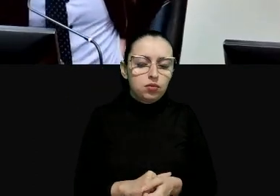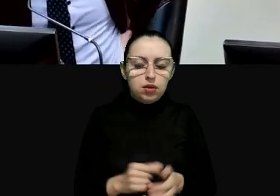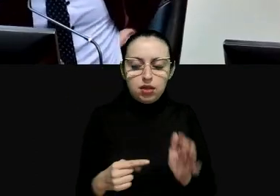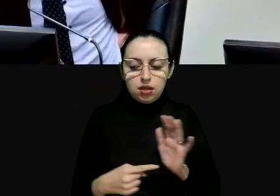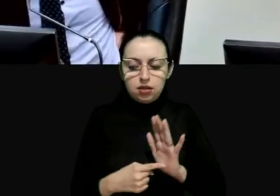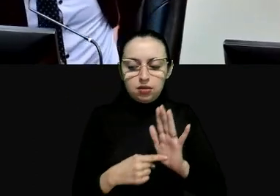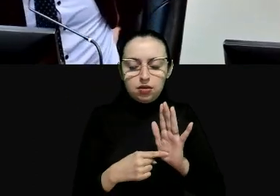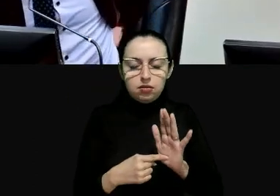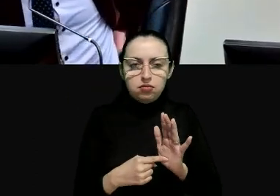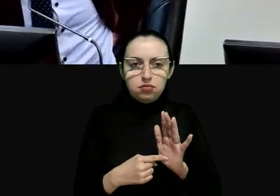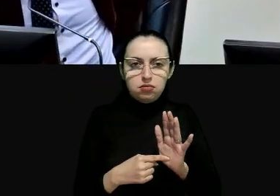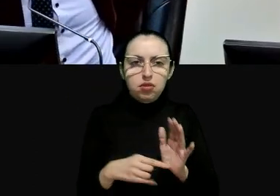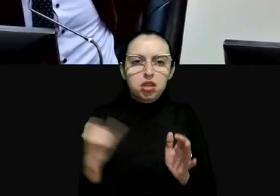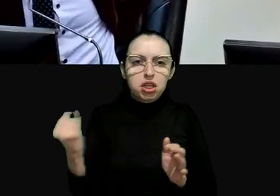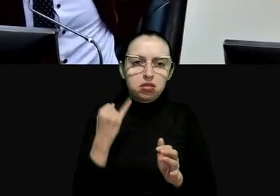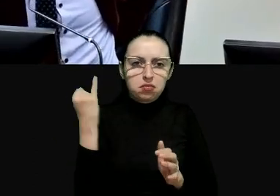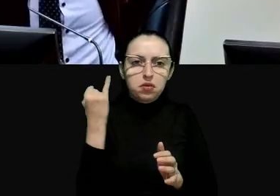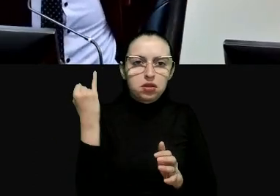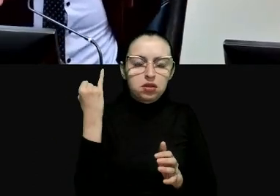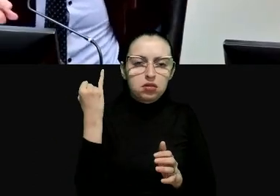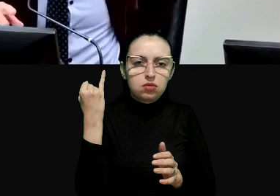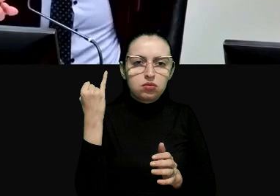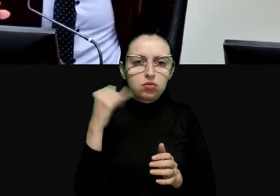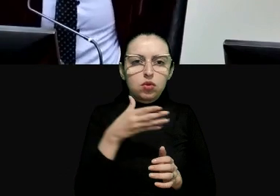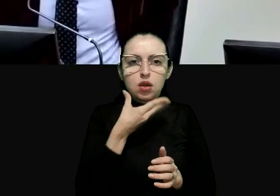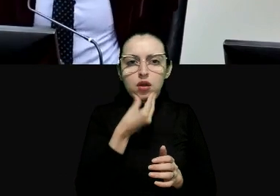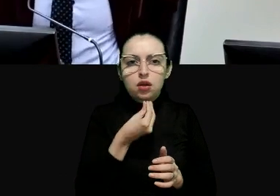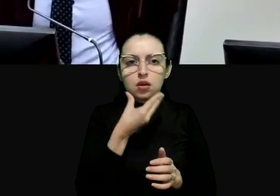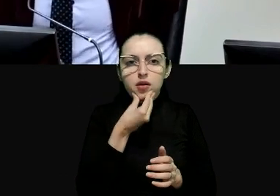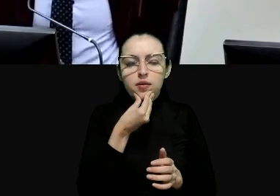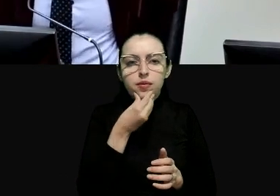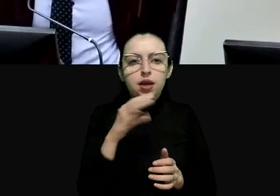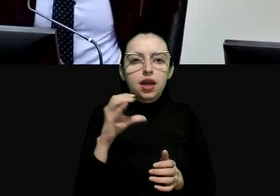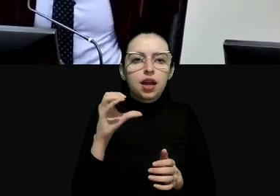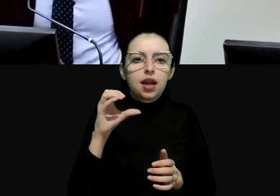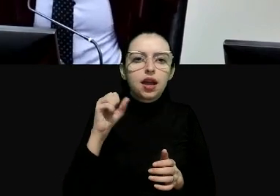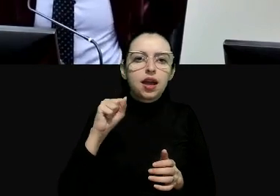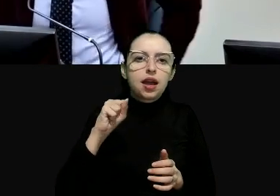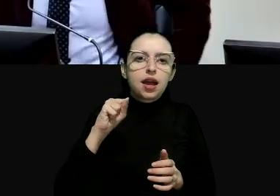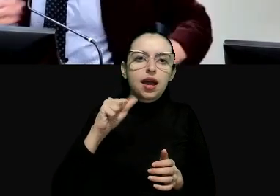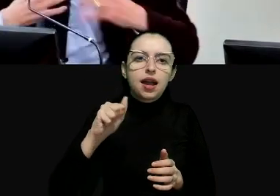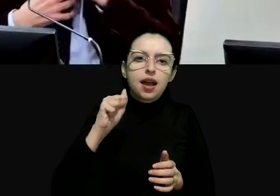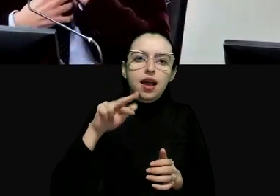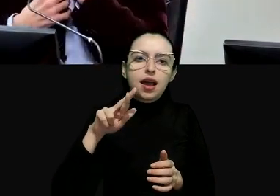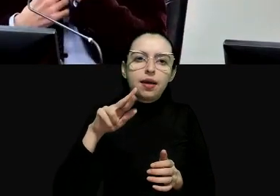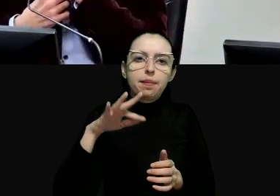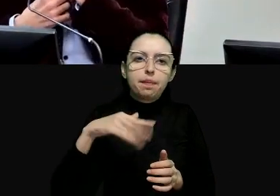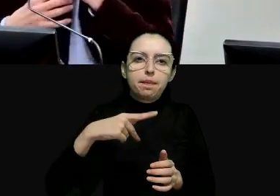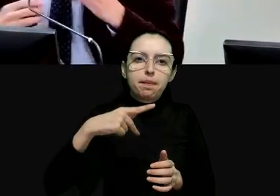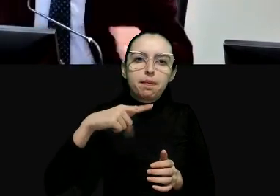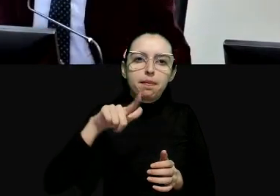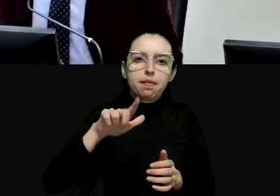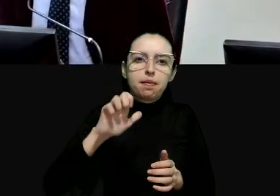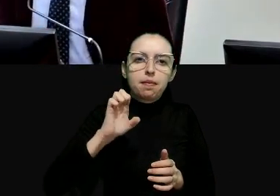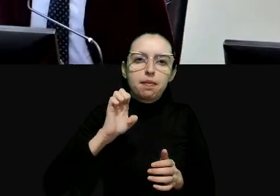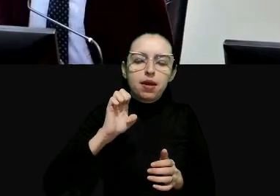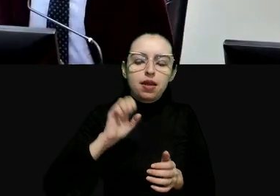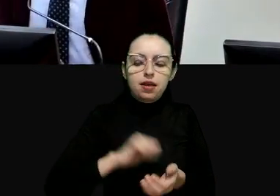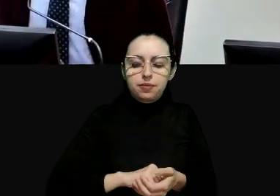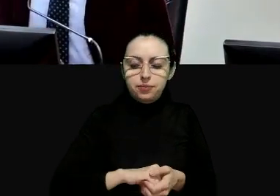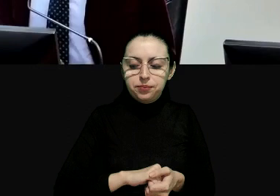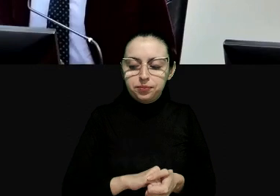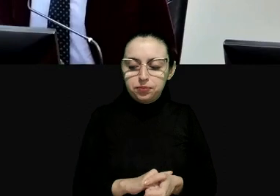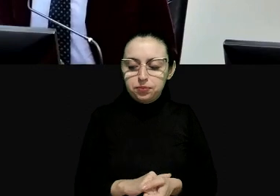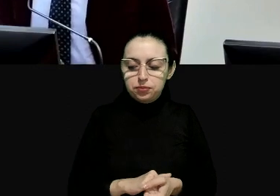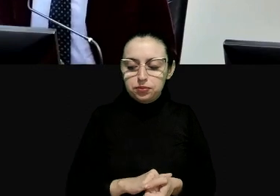aqui há um ponto importante o senhor Karl Clare como já se vê que não leva corbata é um